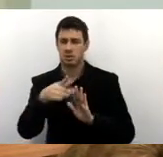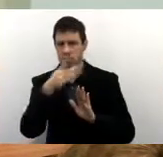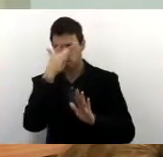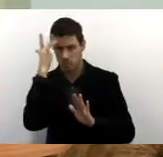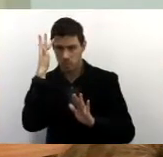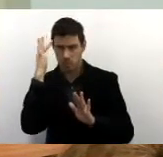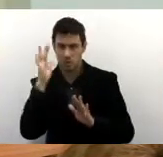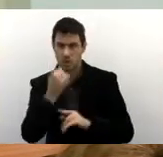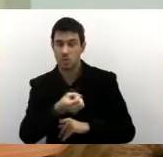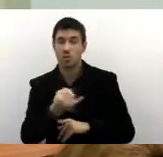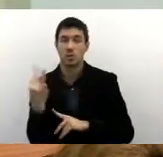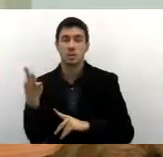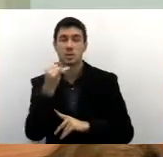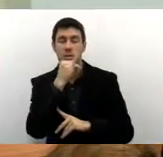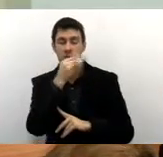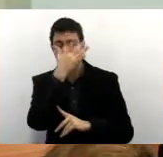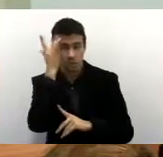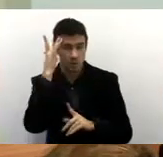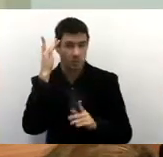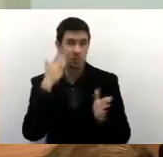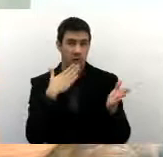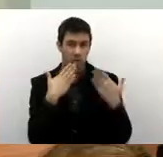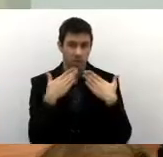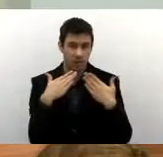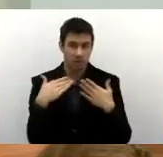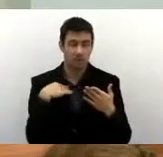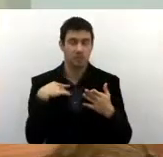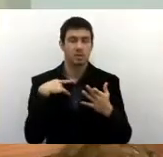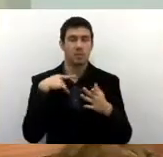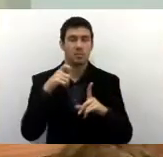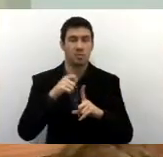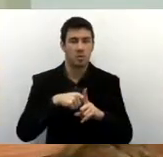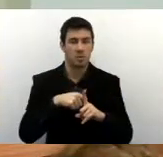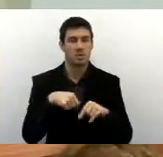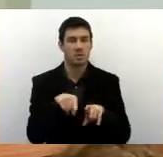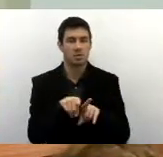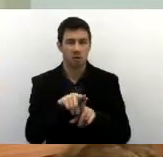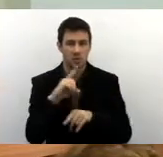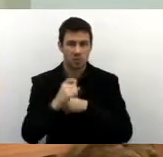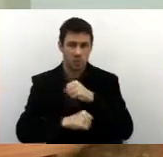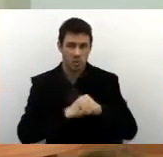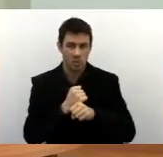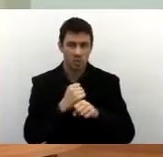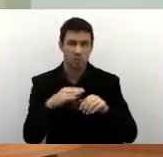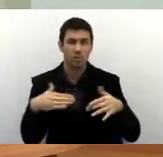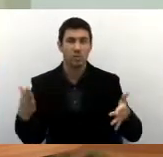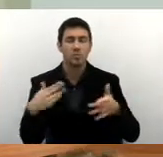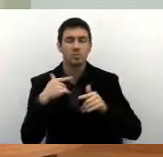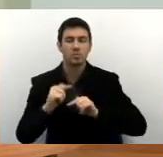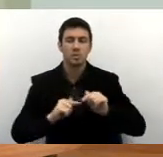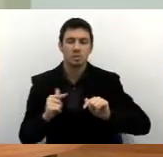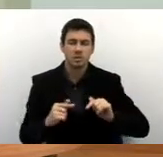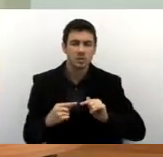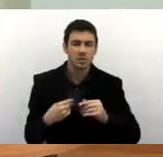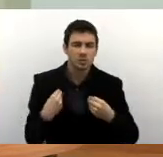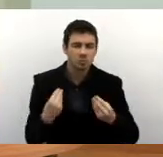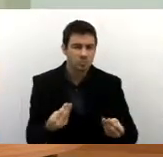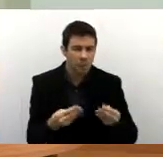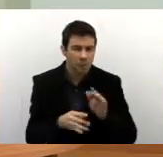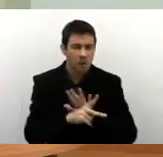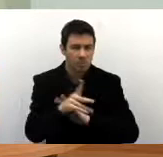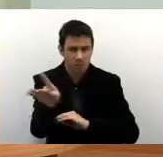Então, quantas pessoas são atendidas por mês e por ano também? E quais são esses serviços que o